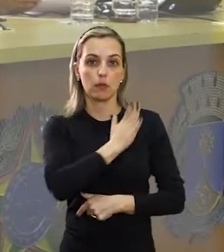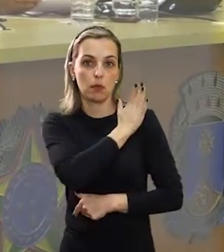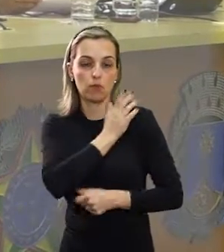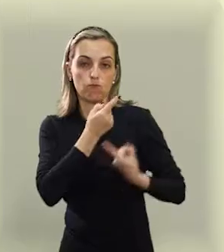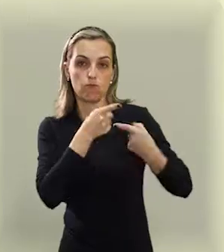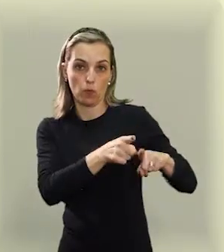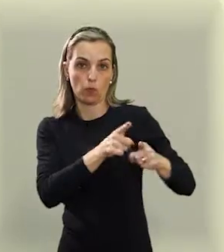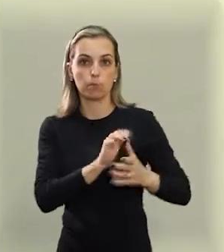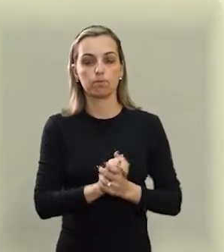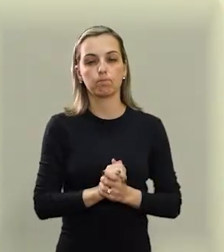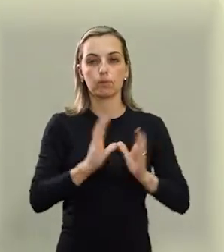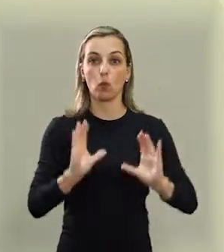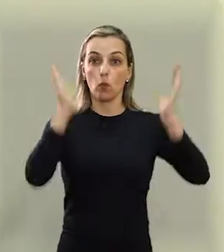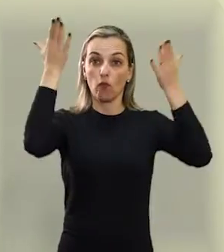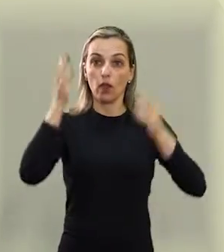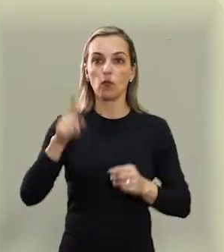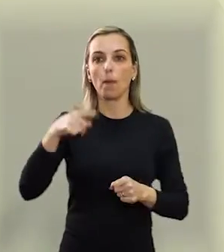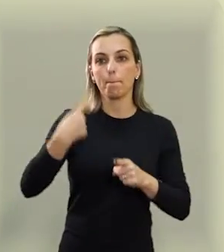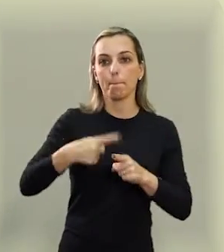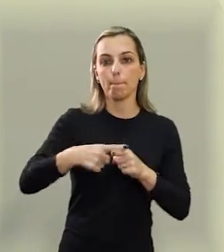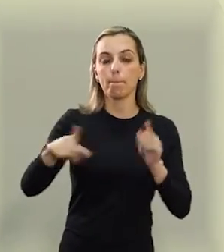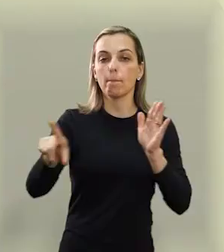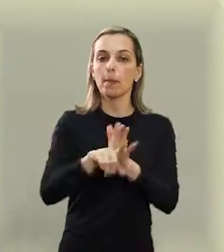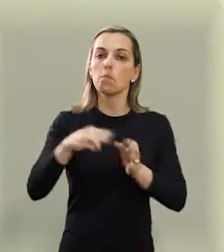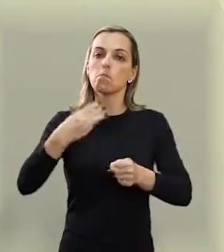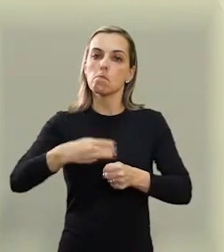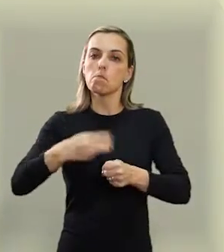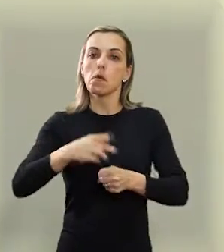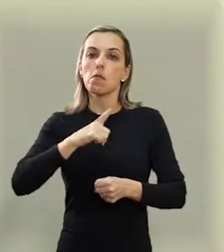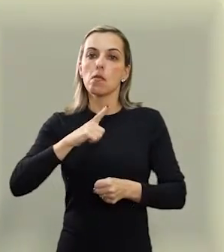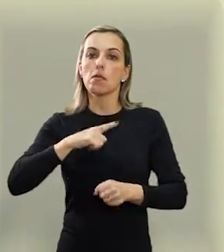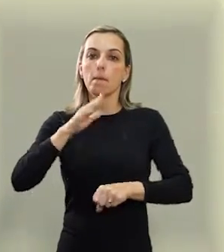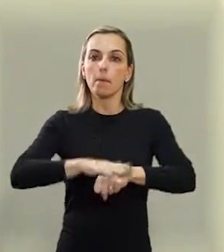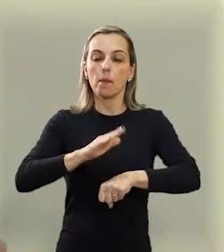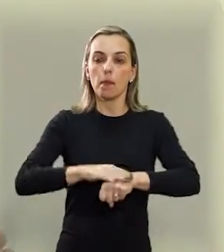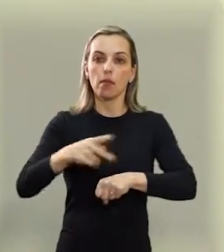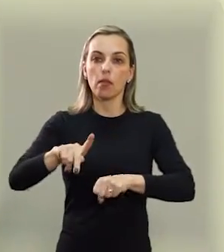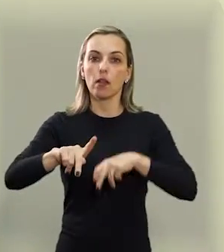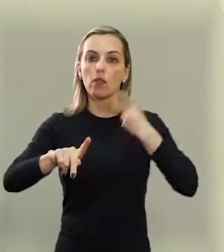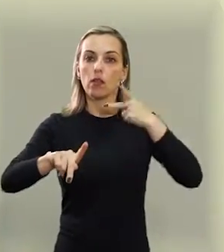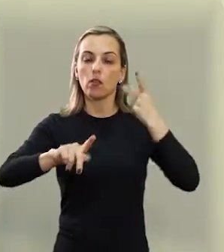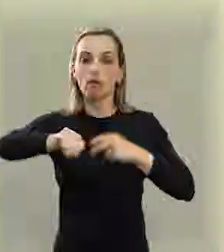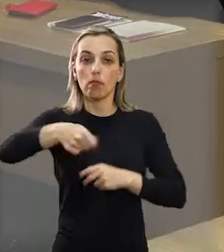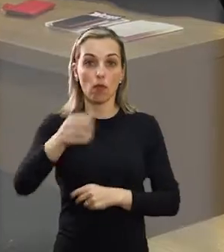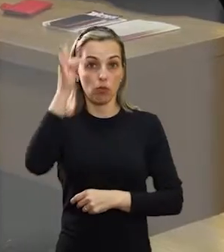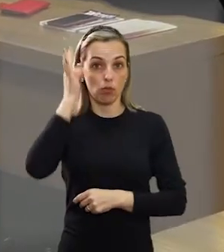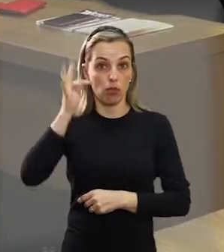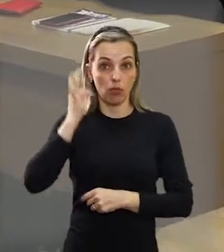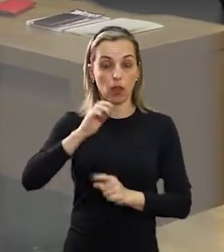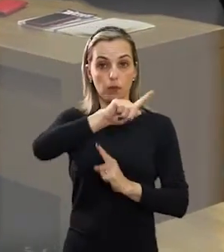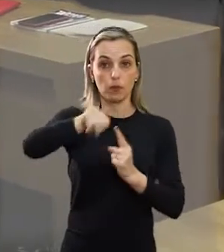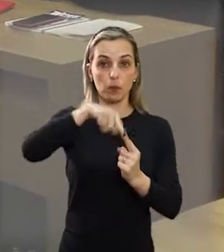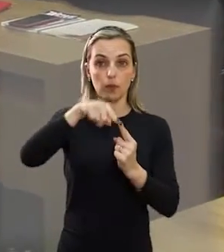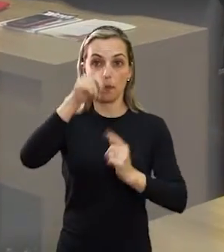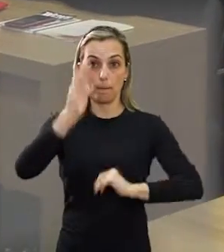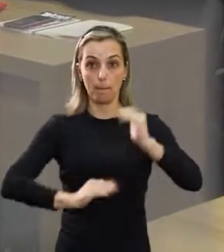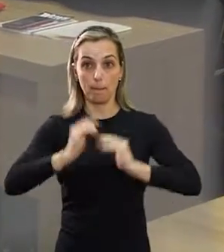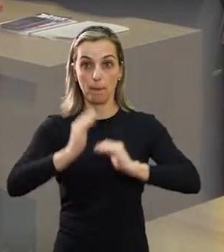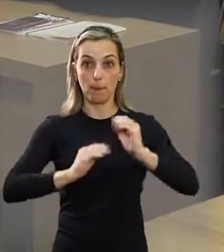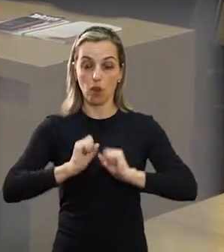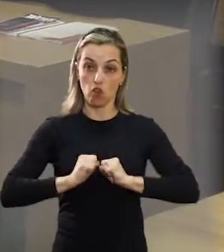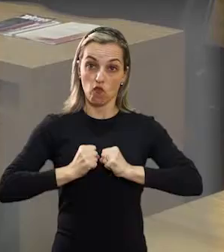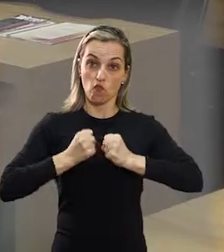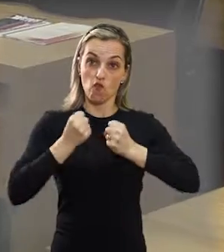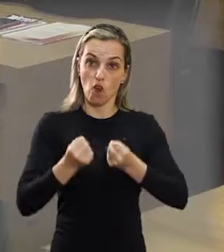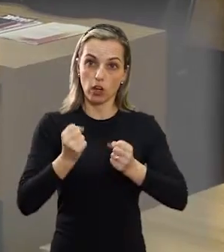de Araraquara, o evento foi instituído por lei municipal de autoria da vereadora Tainara Faria, com o objetivo de promover